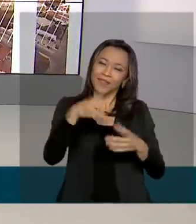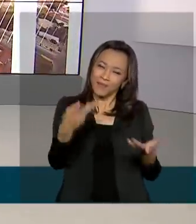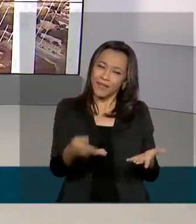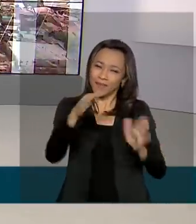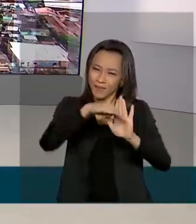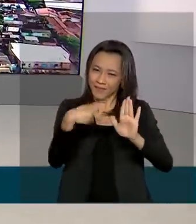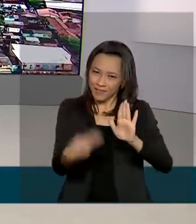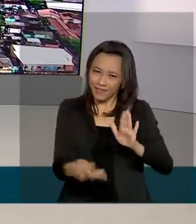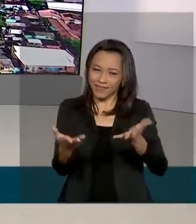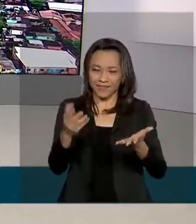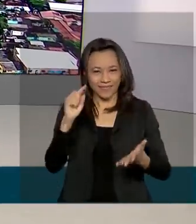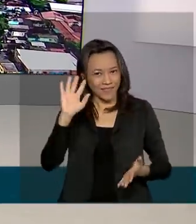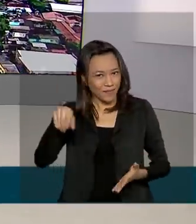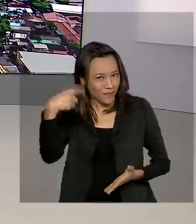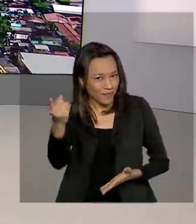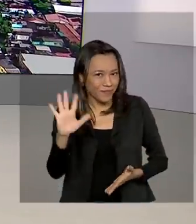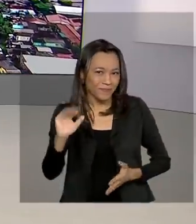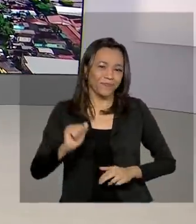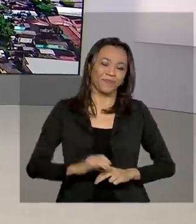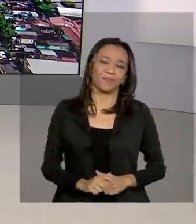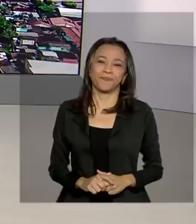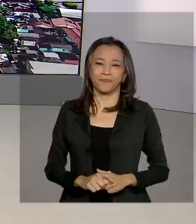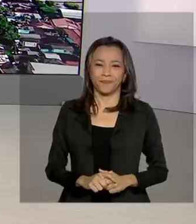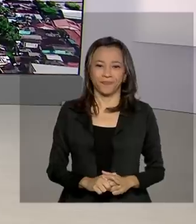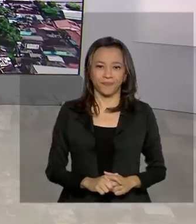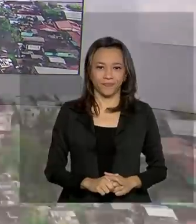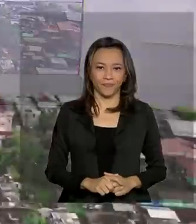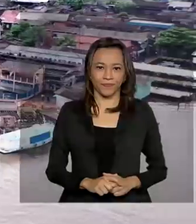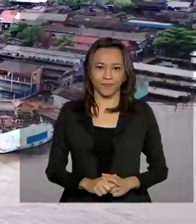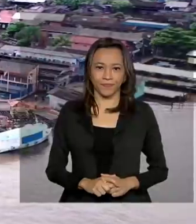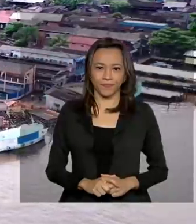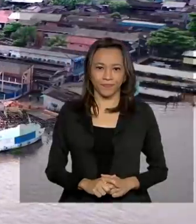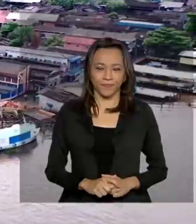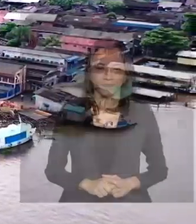programação. Até a próxima! E aí